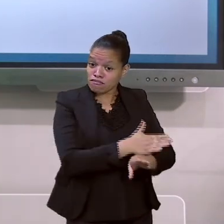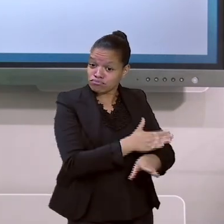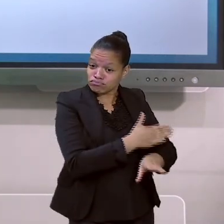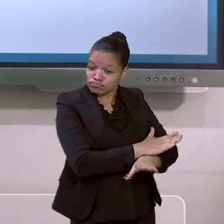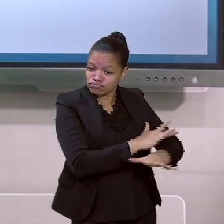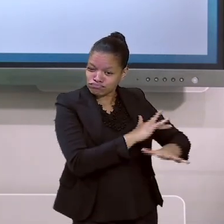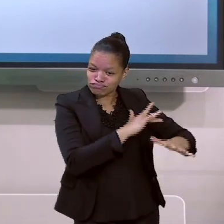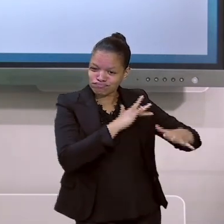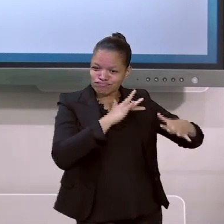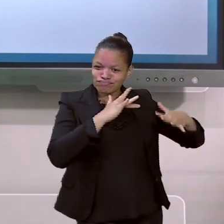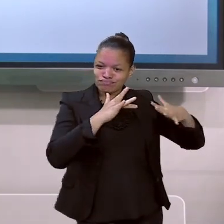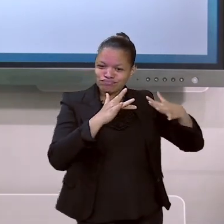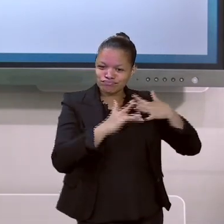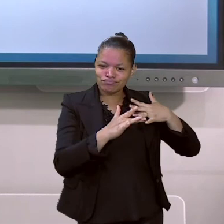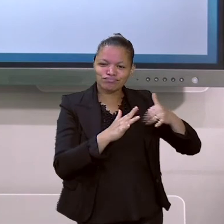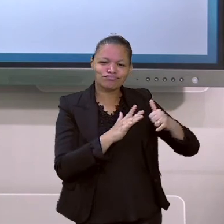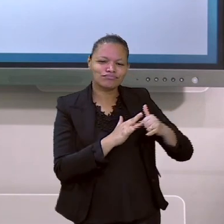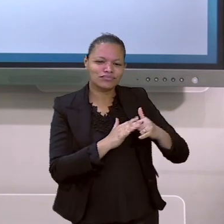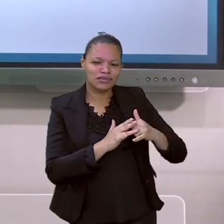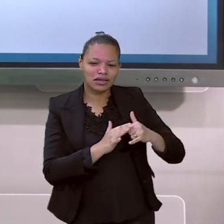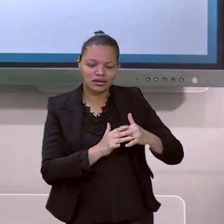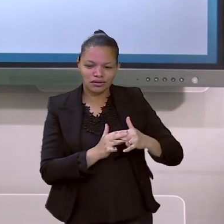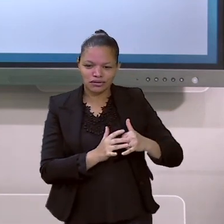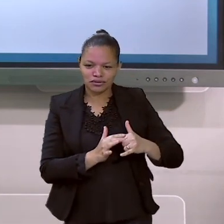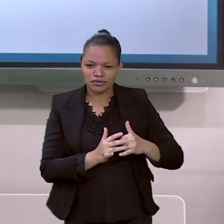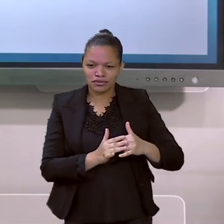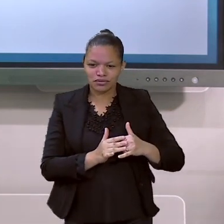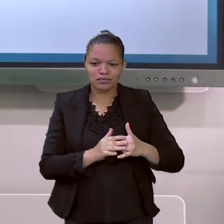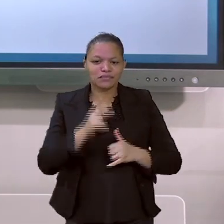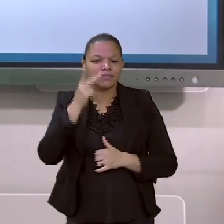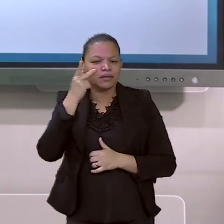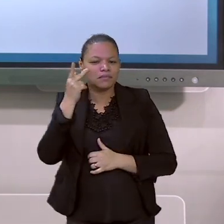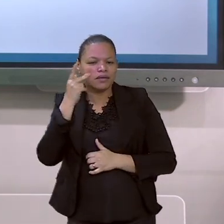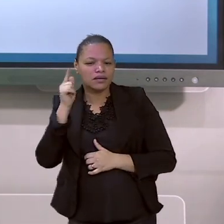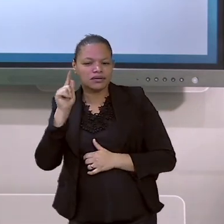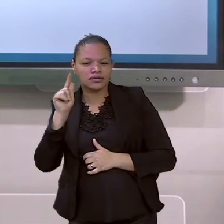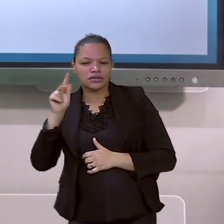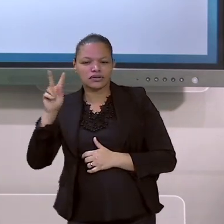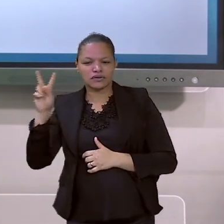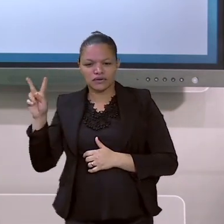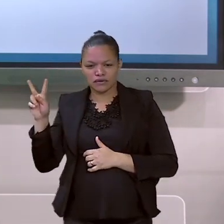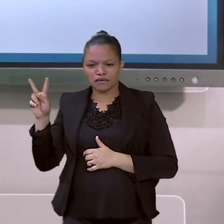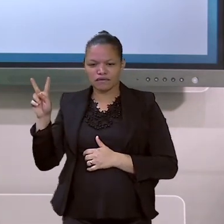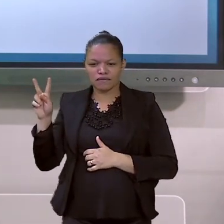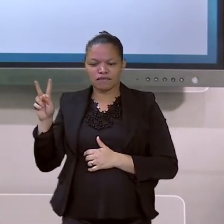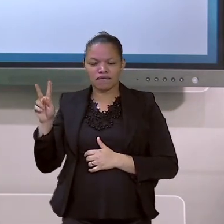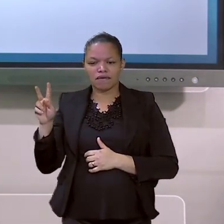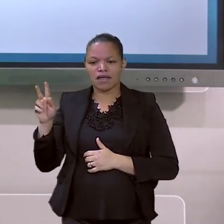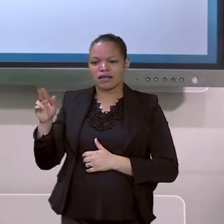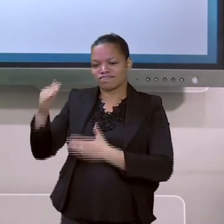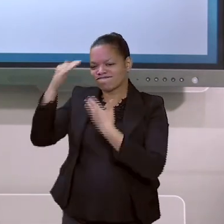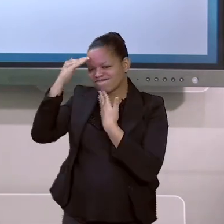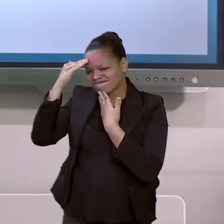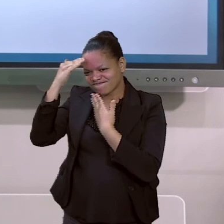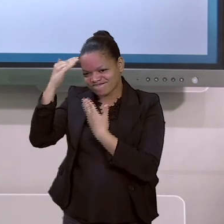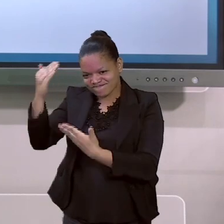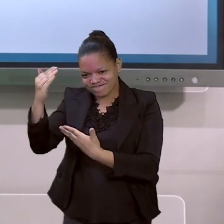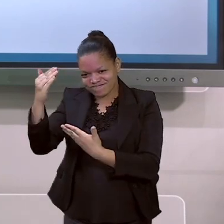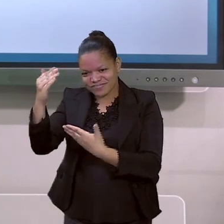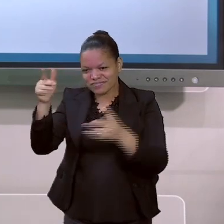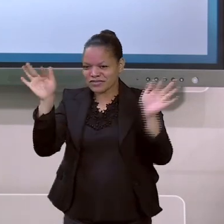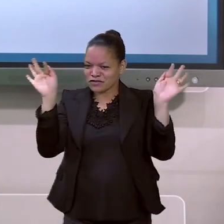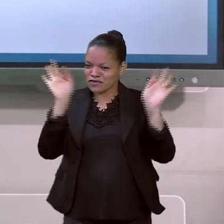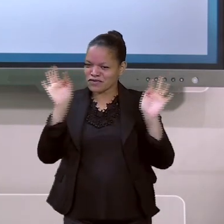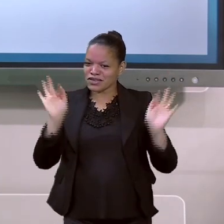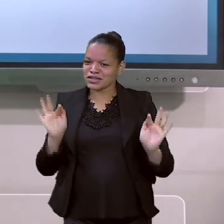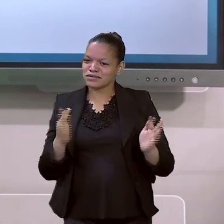redes sociais e se inscreva em nosso canal do YouTube Esmerde de Vê. Muito obrigada, estou muito feliz por essa